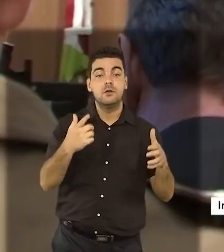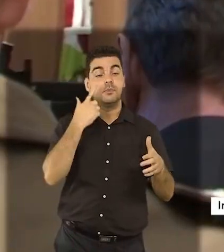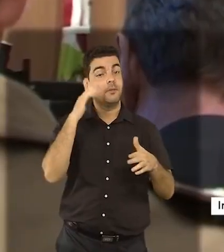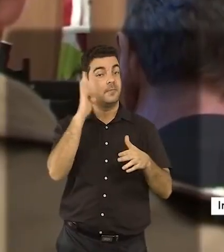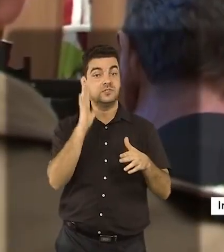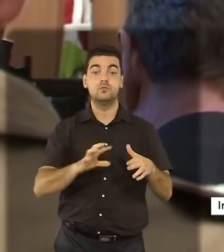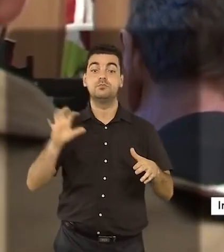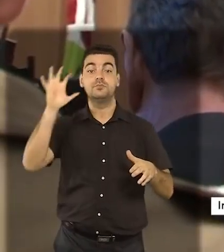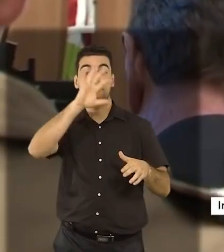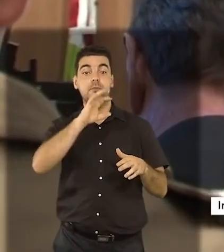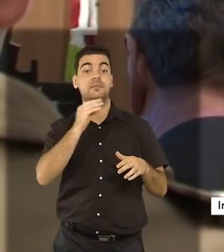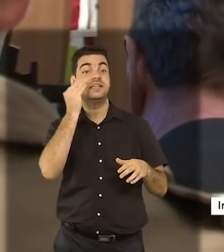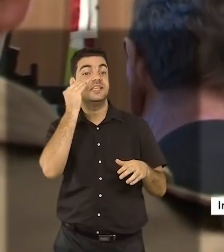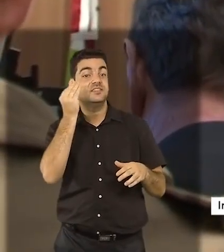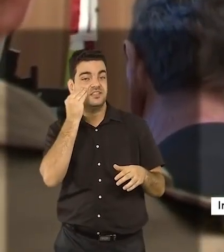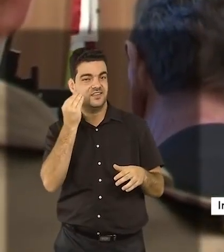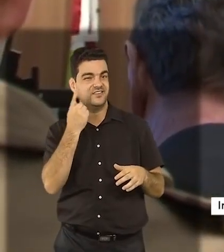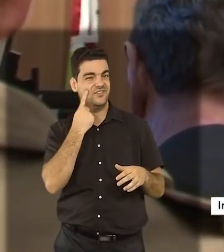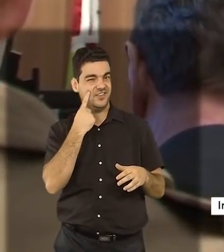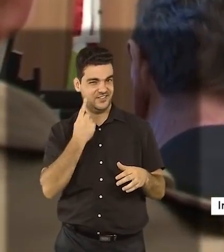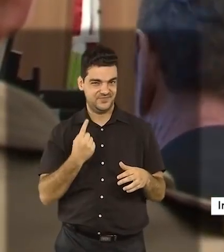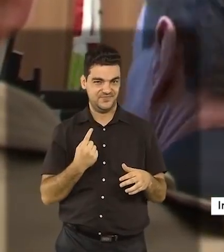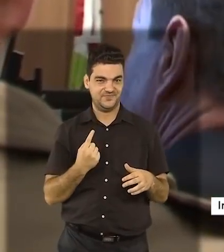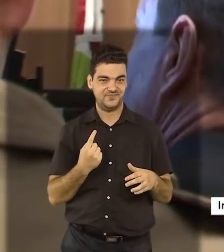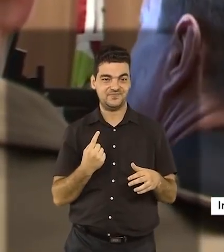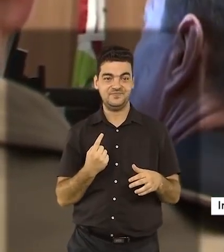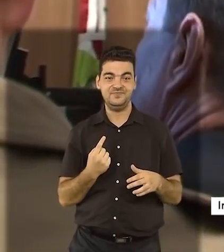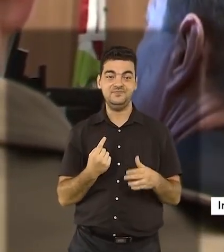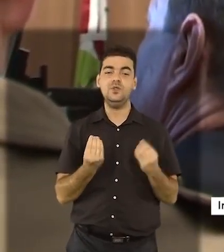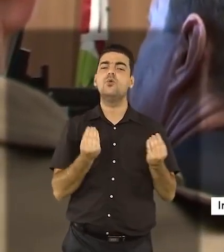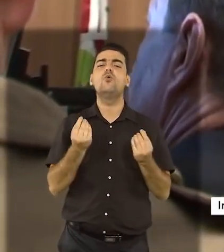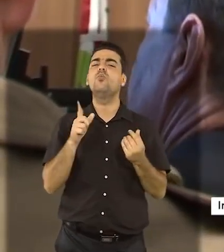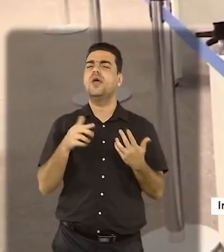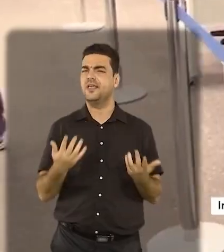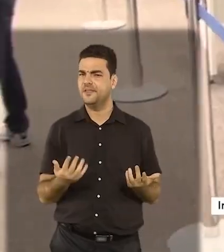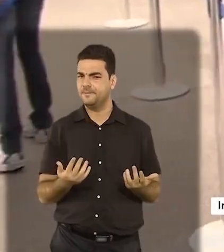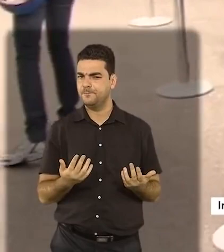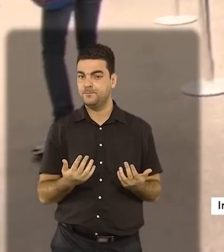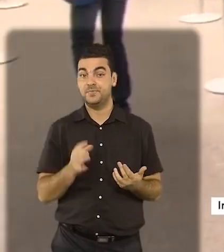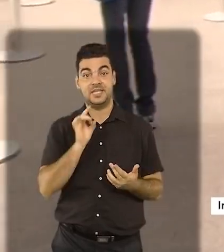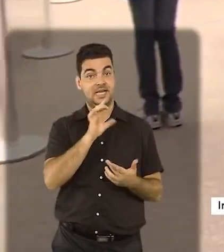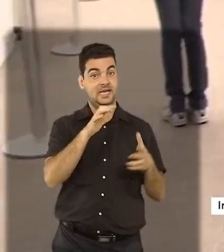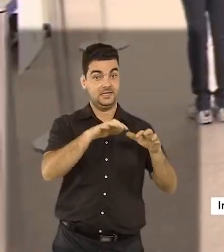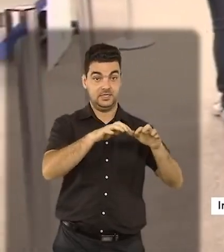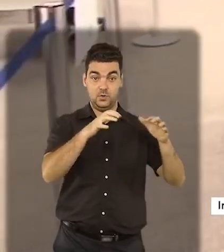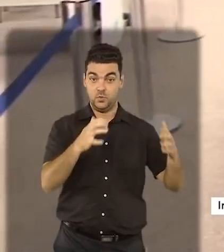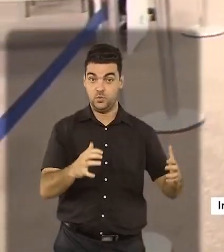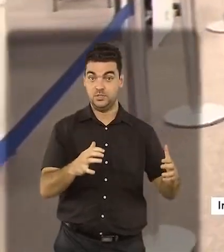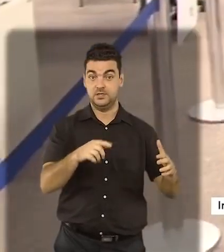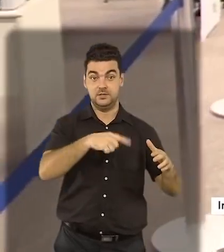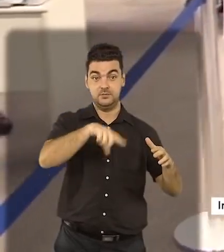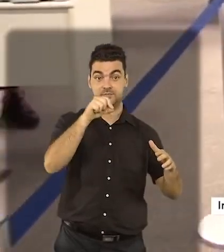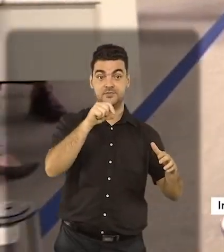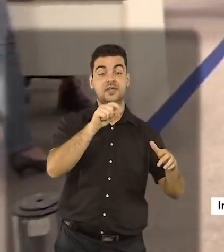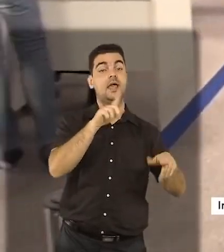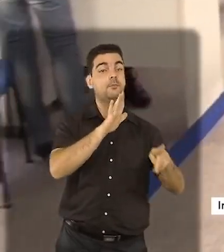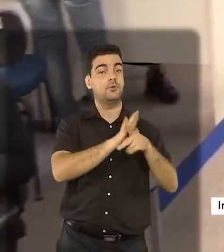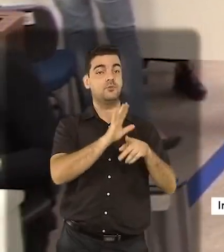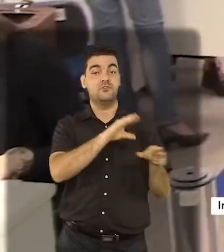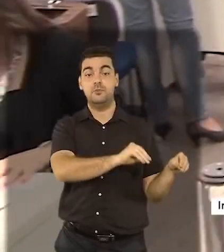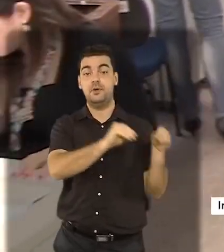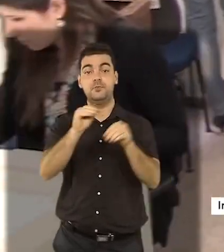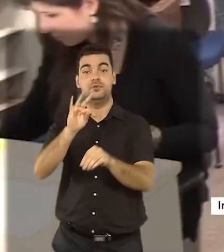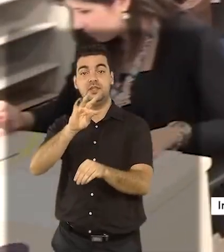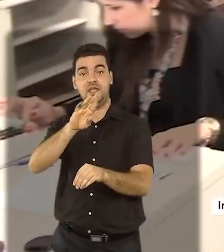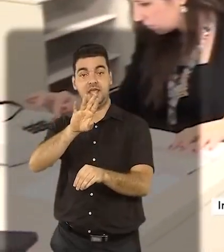Brasil para a realização desse teste. Como funciona isso? As urnas sorteadas são levadas para o TRE,